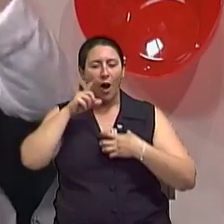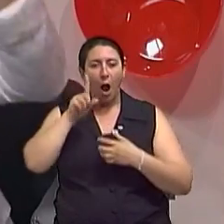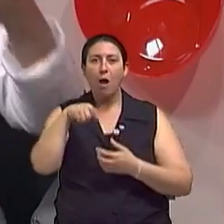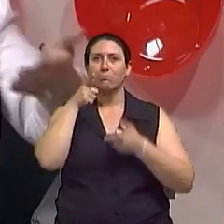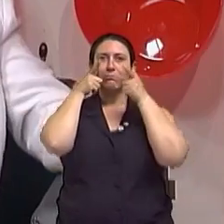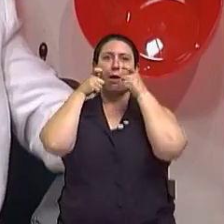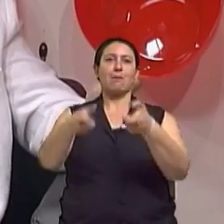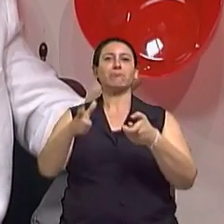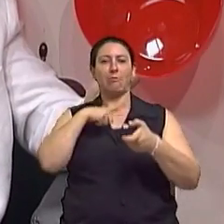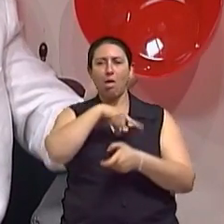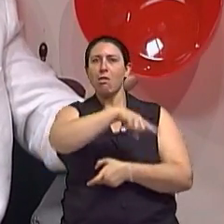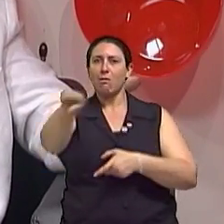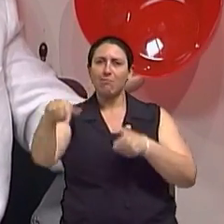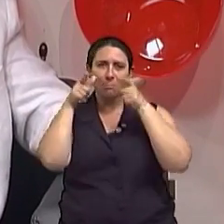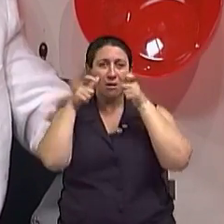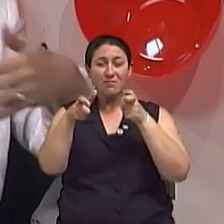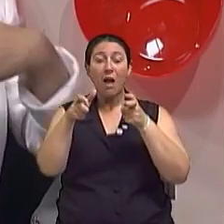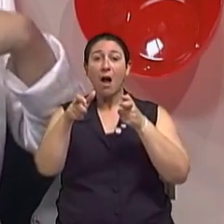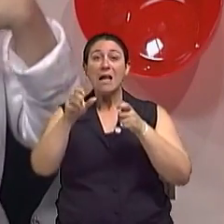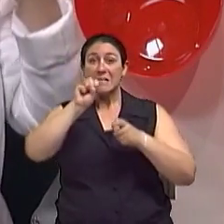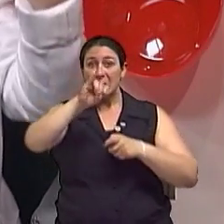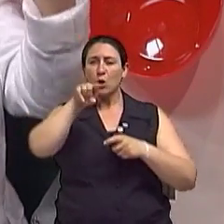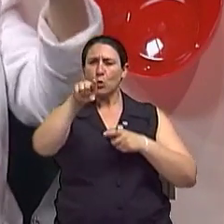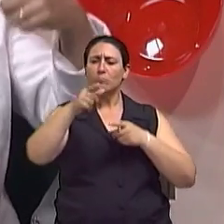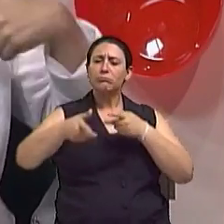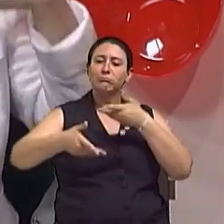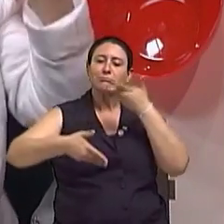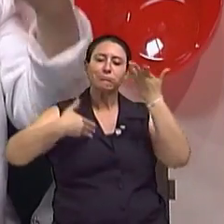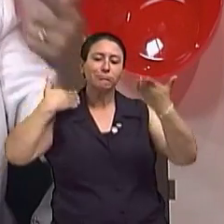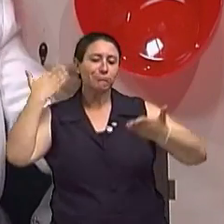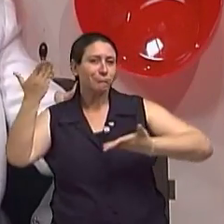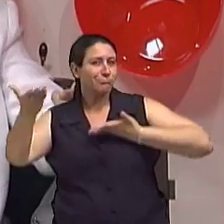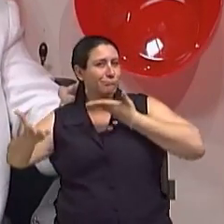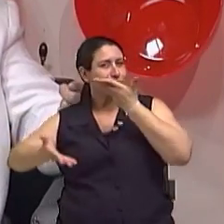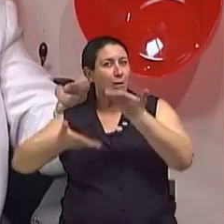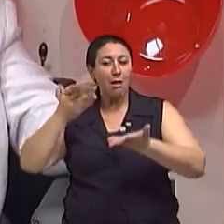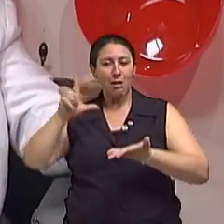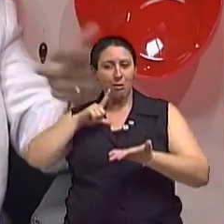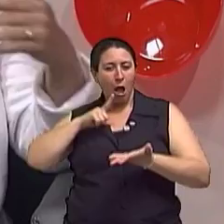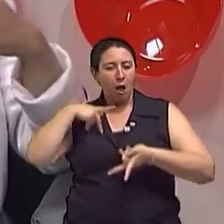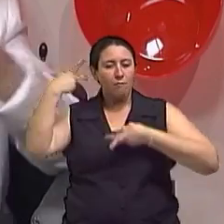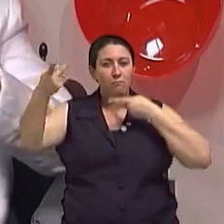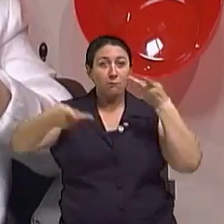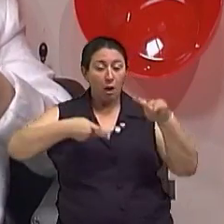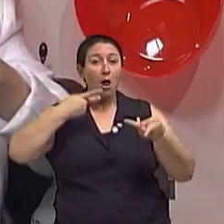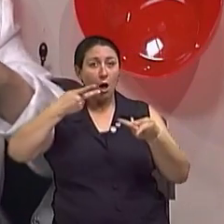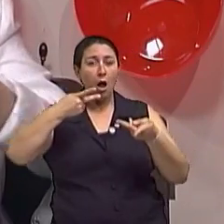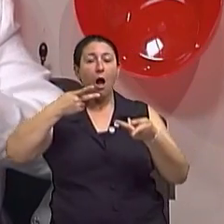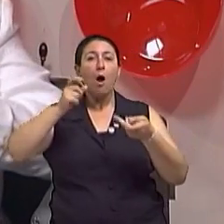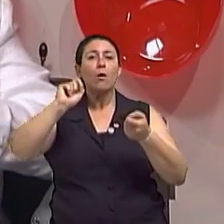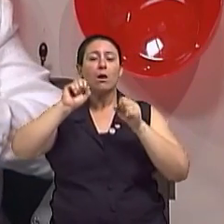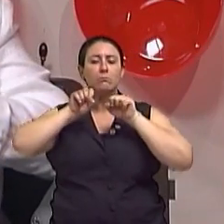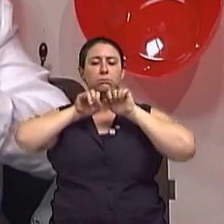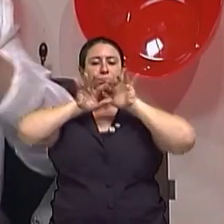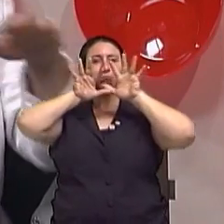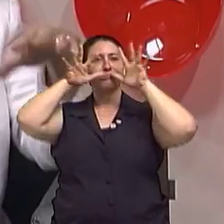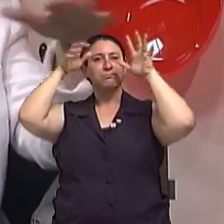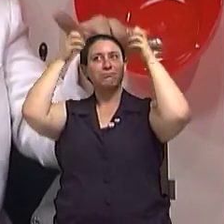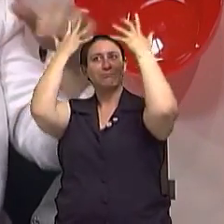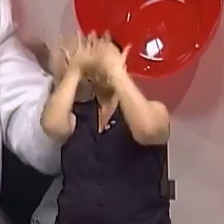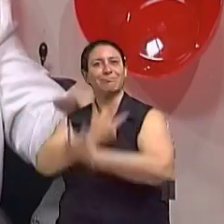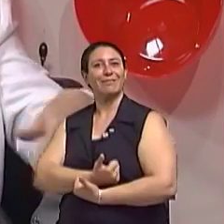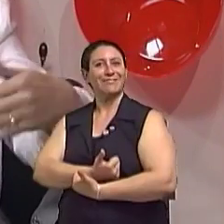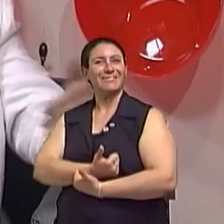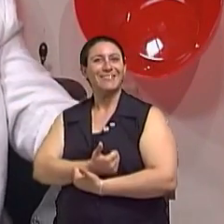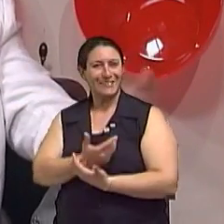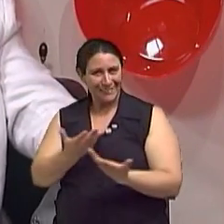A beleza será uma consequência. Então, acho que esse é o gancho da Clarice Lispector, que tira ela de um